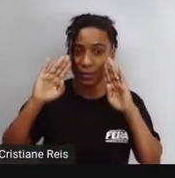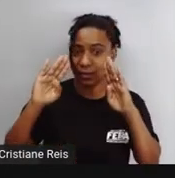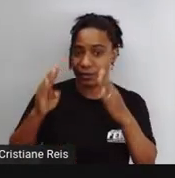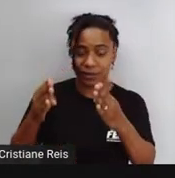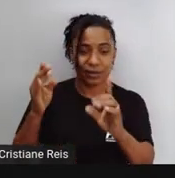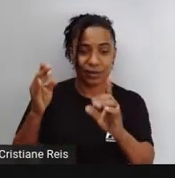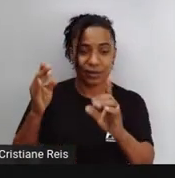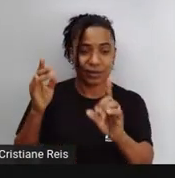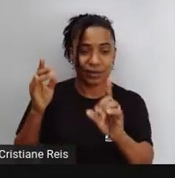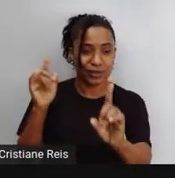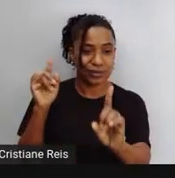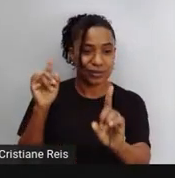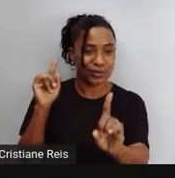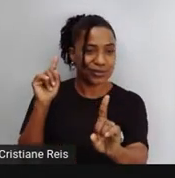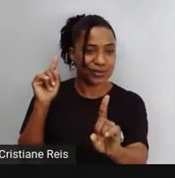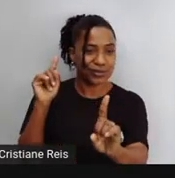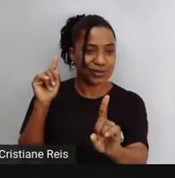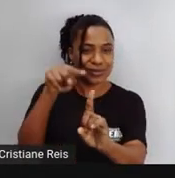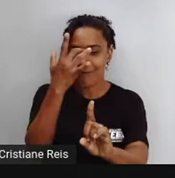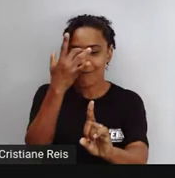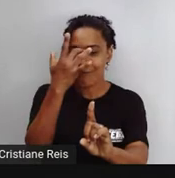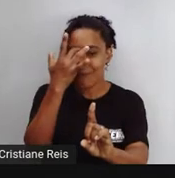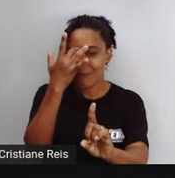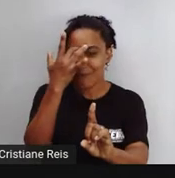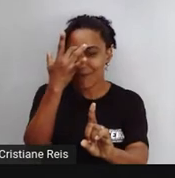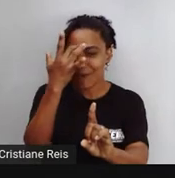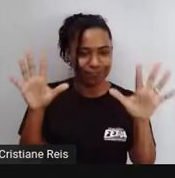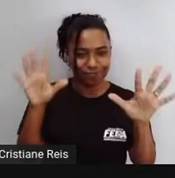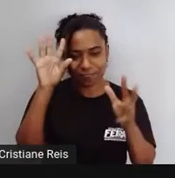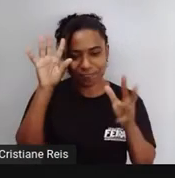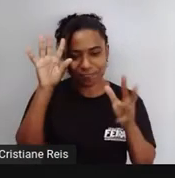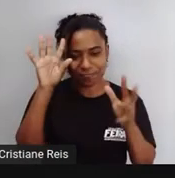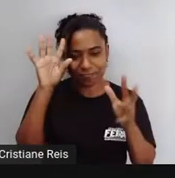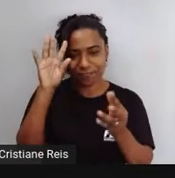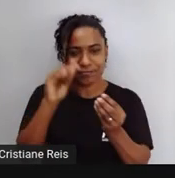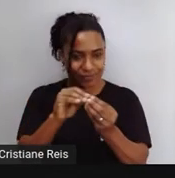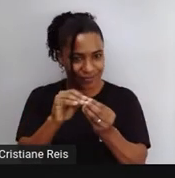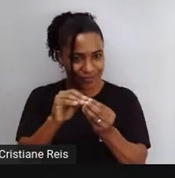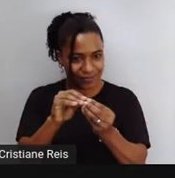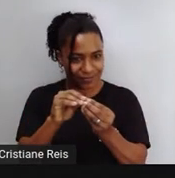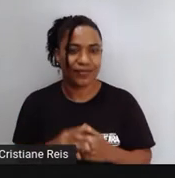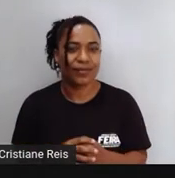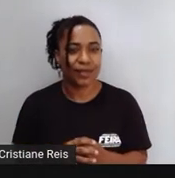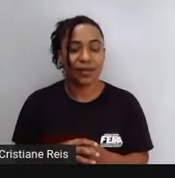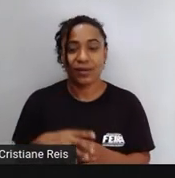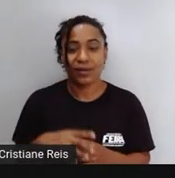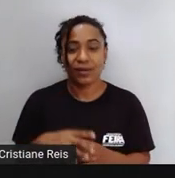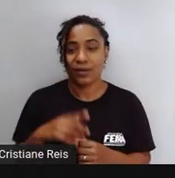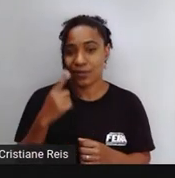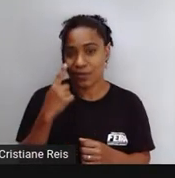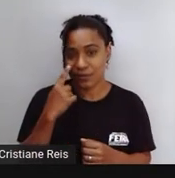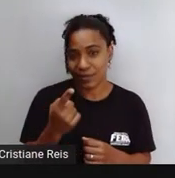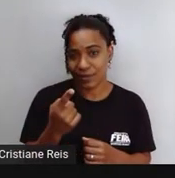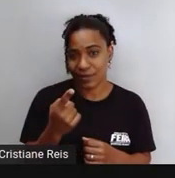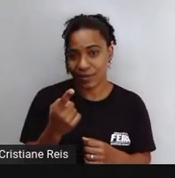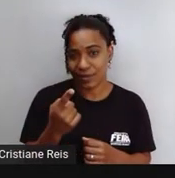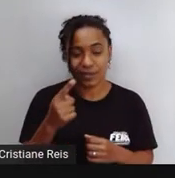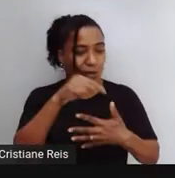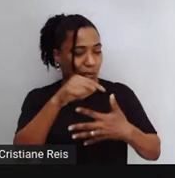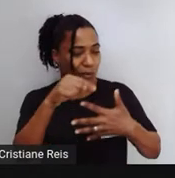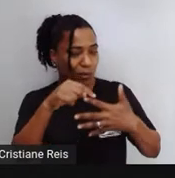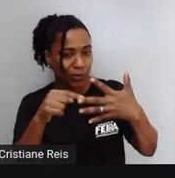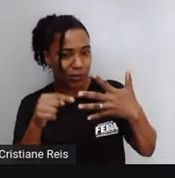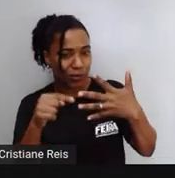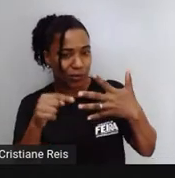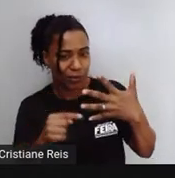de uma forma compreensiva para o leitor E o infográfico Ele faz uso de alguns aspectos